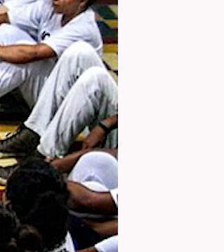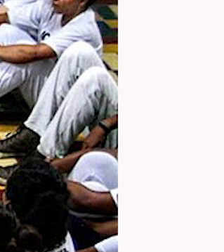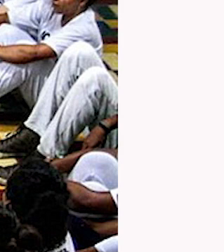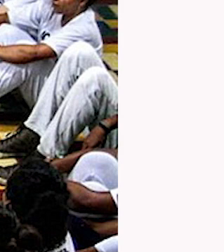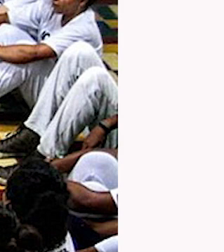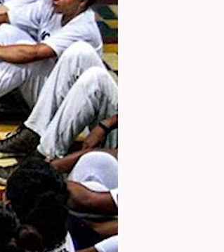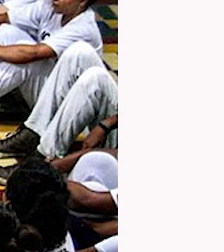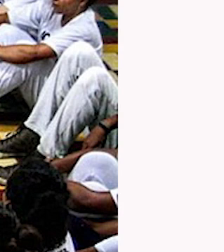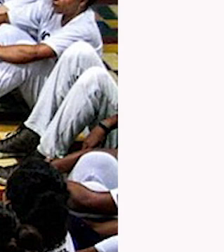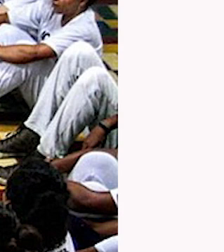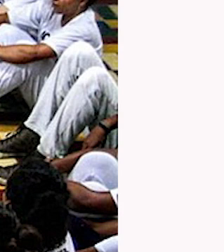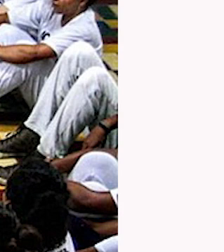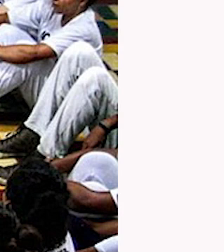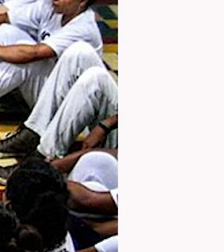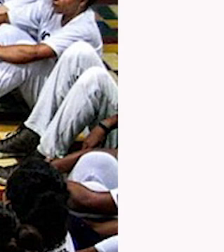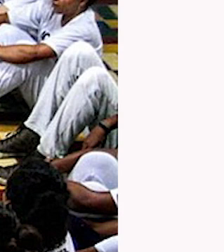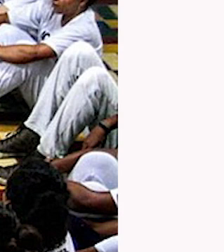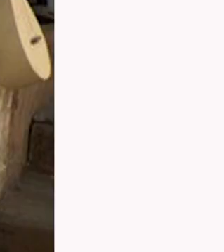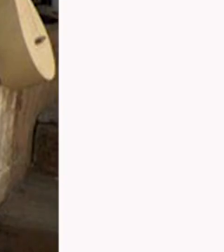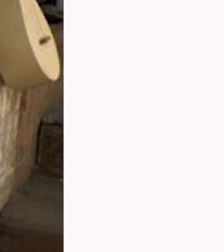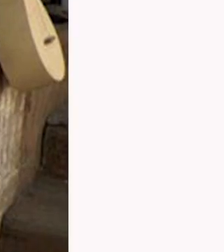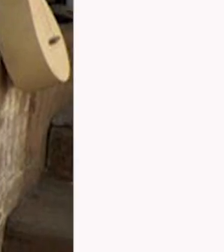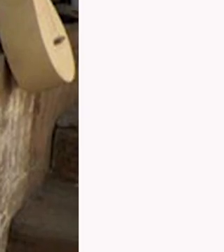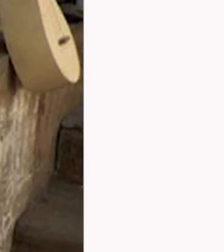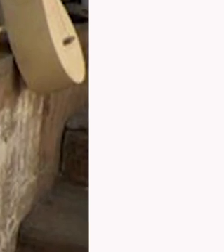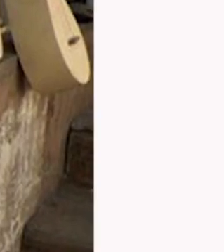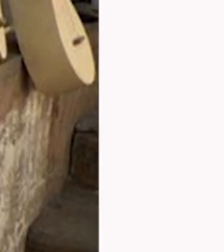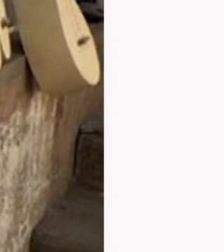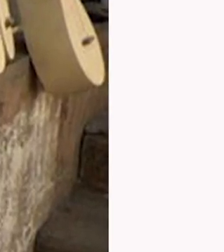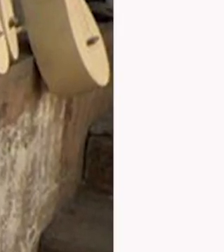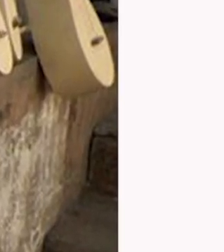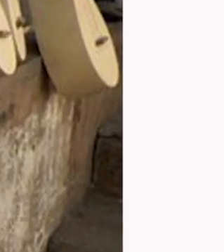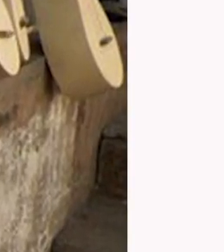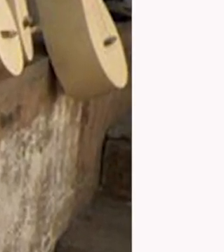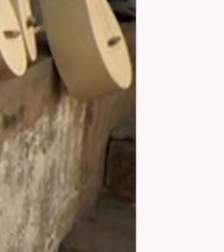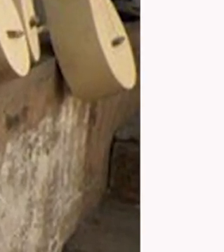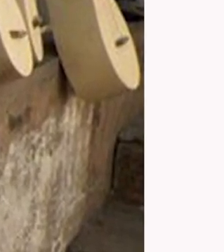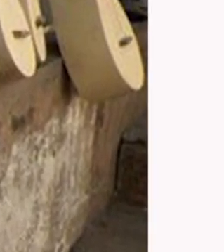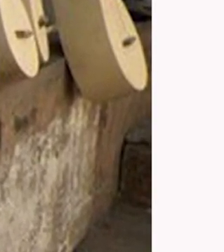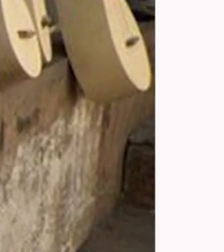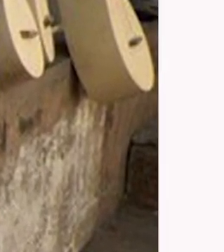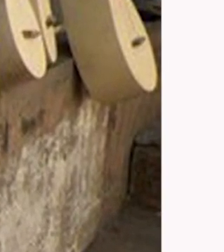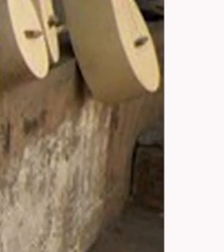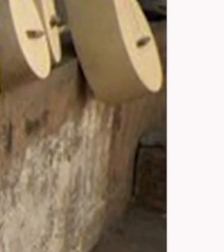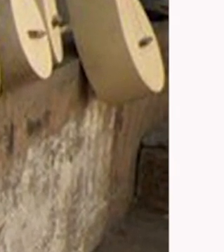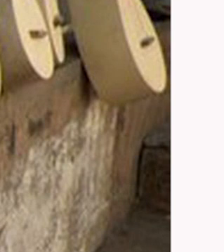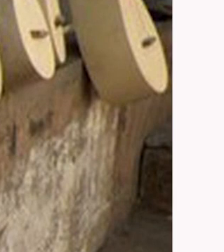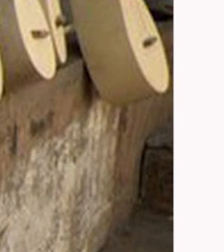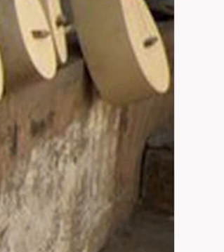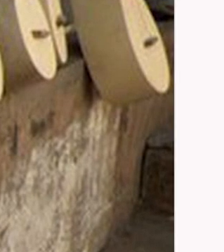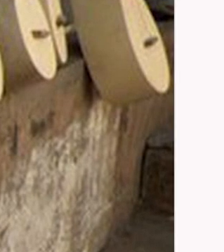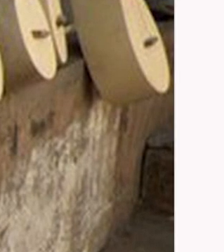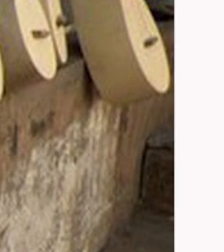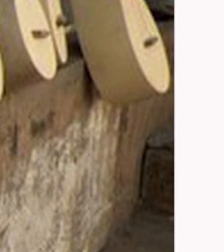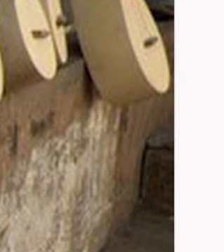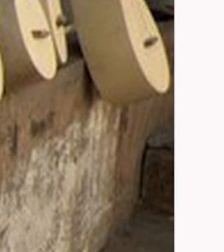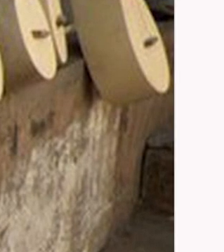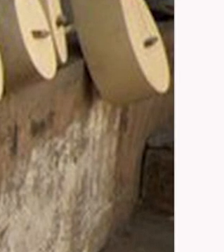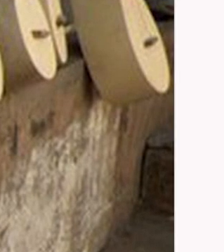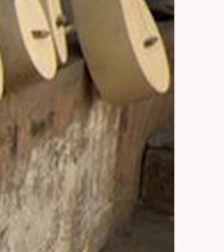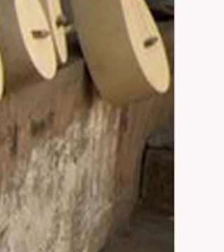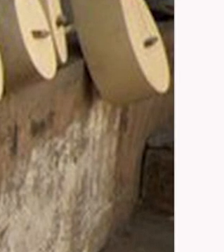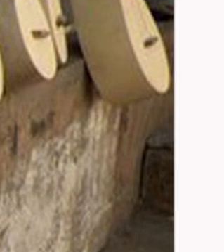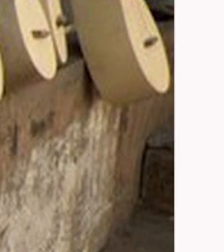centro, duas pessoas jogam capoeira Foto de sete instrumentos de corda com o formato arredondado bojudo na parte inferior